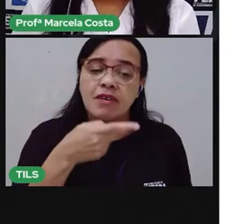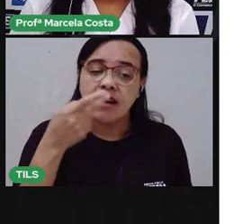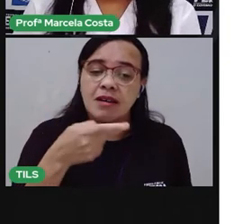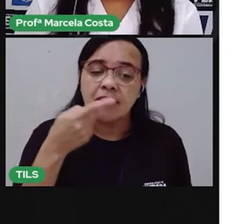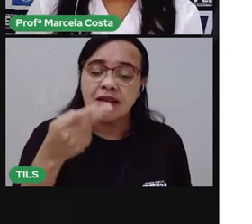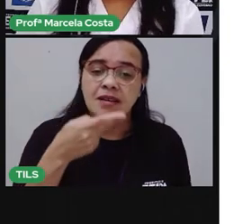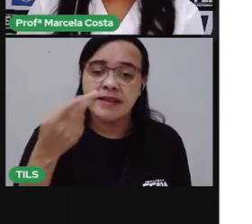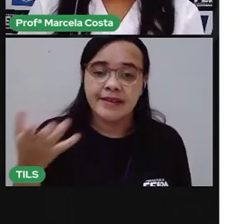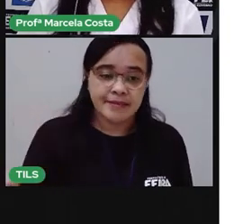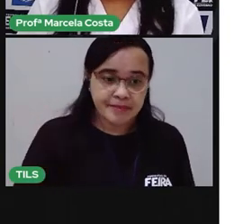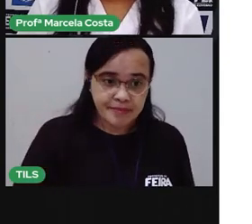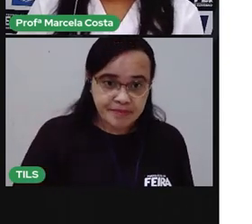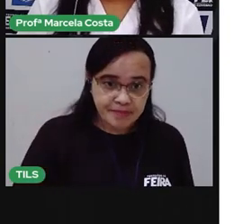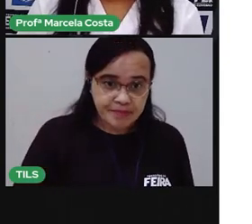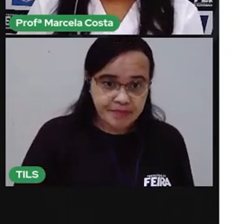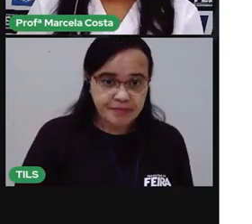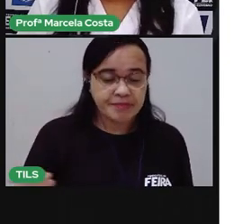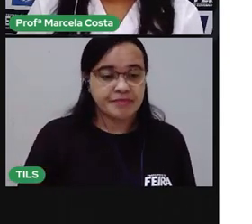palavra?